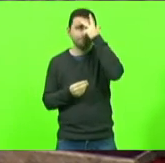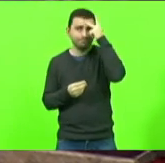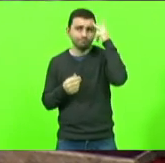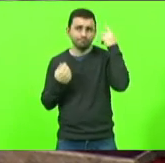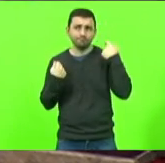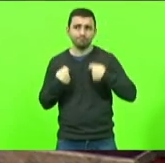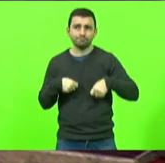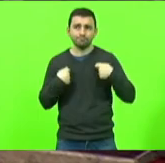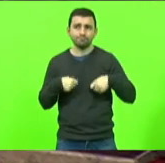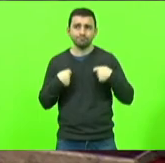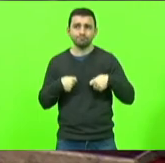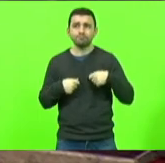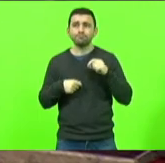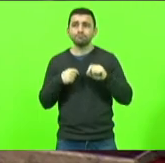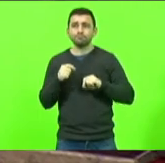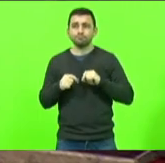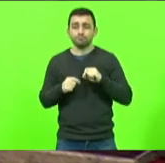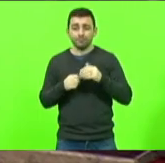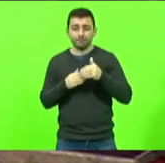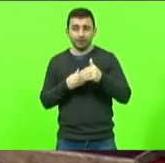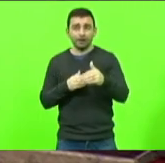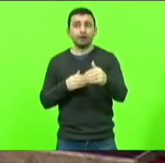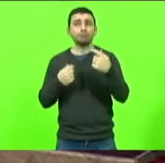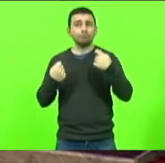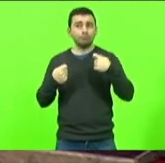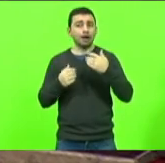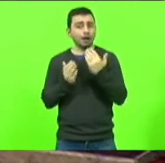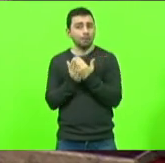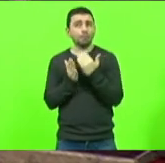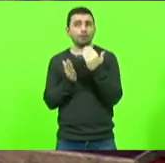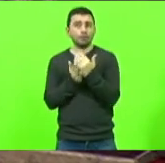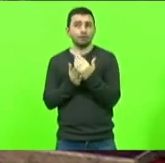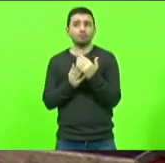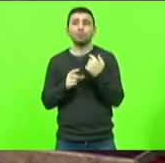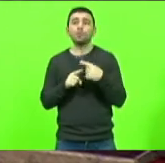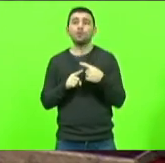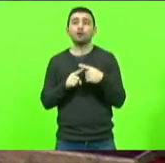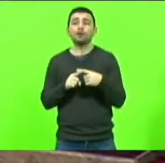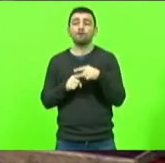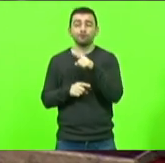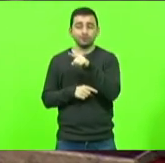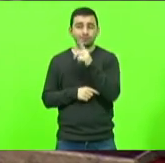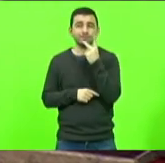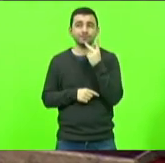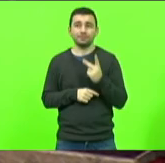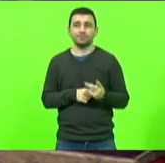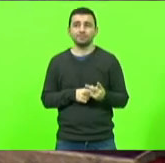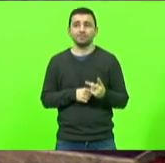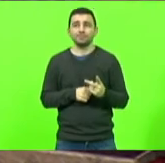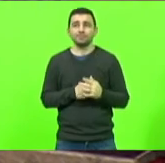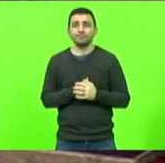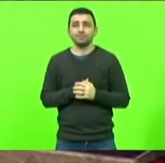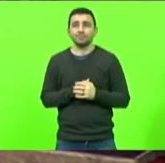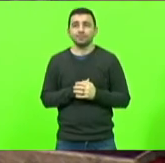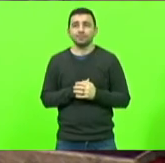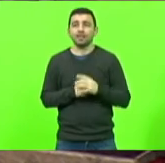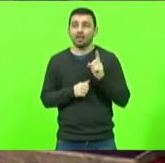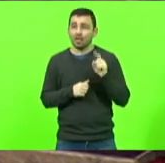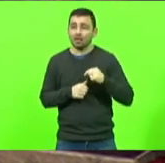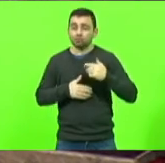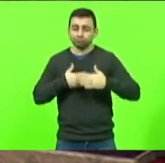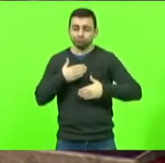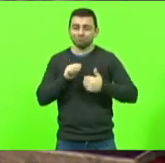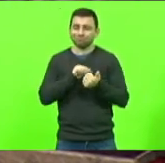ainda precisa e vai precisar muito porque como você bem disse foi um processo de